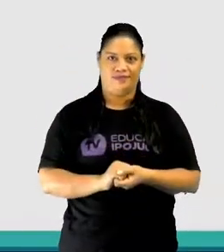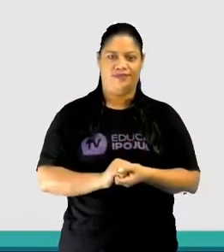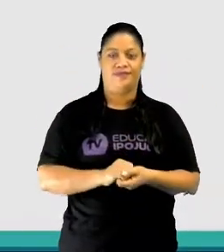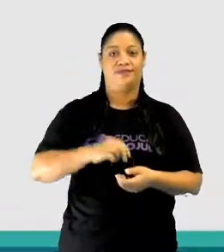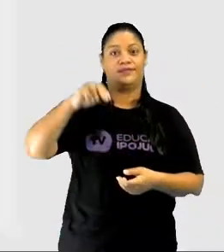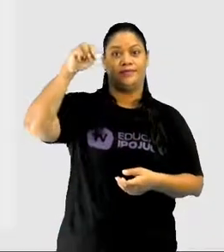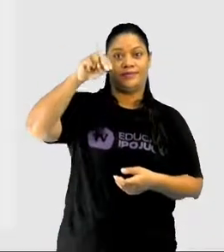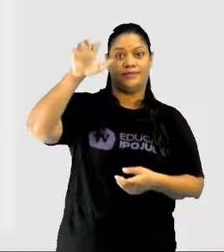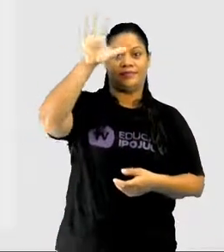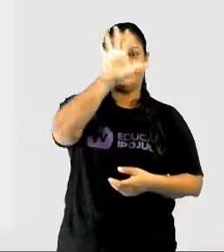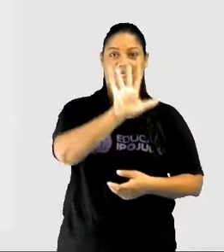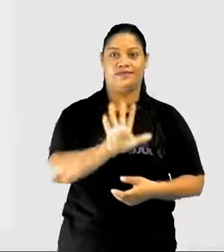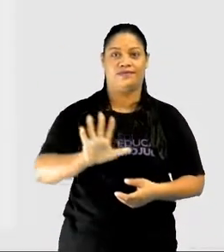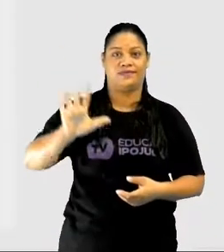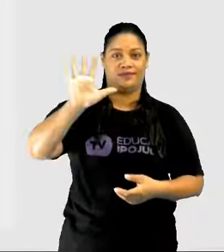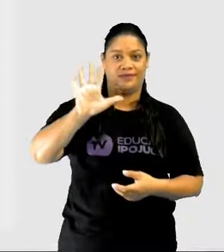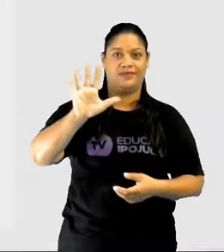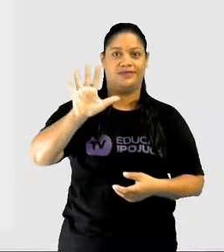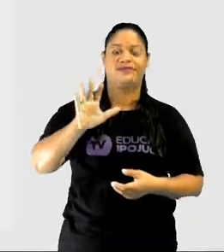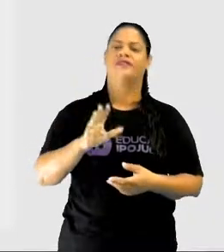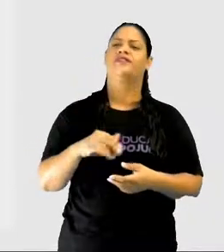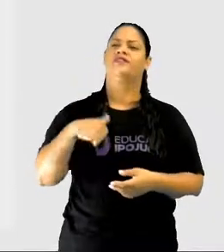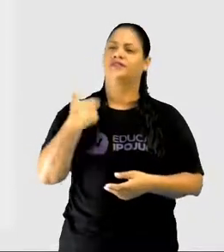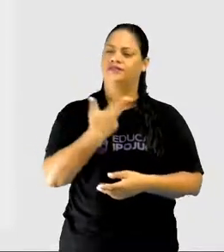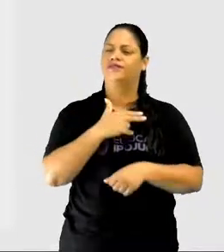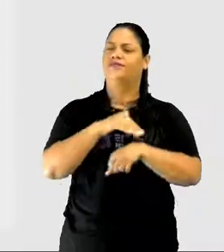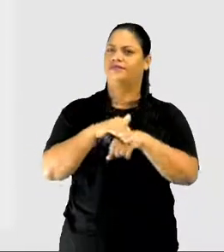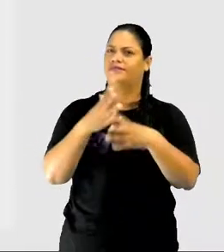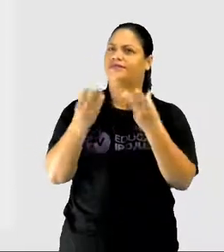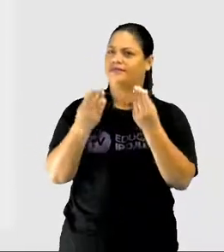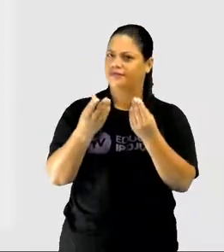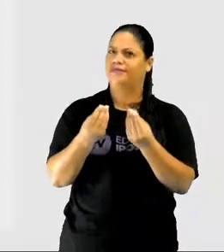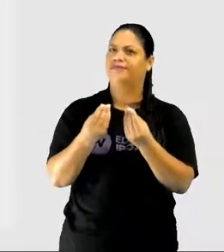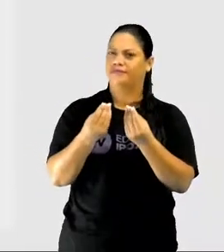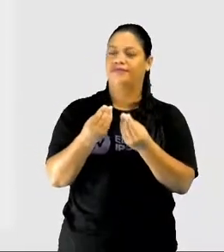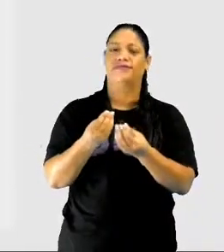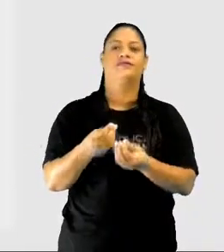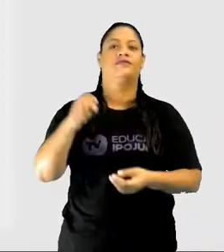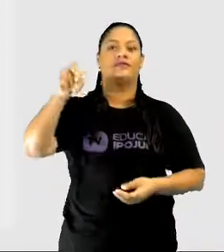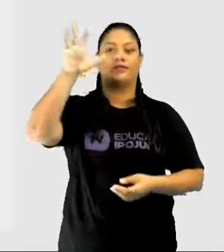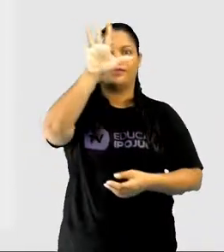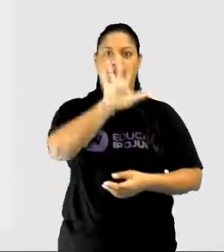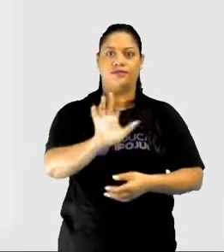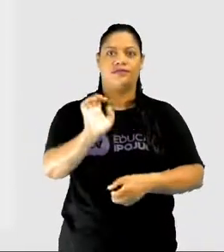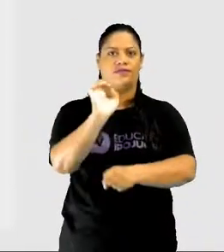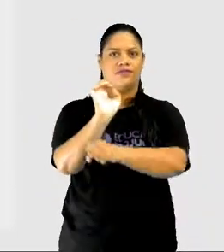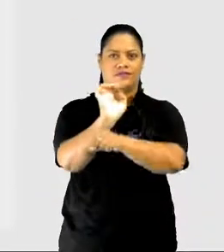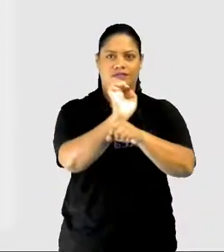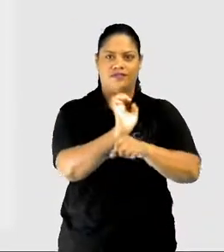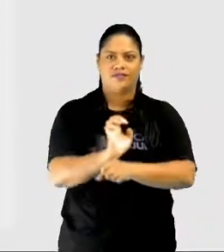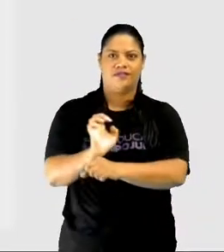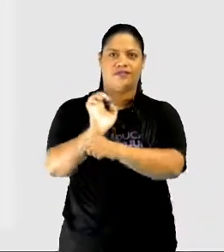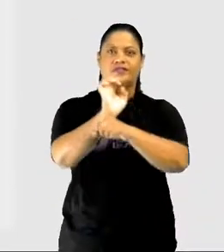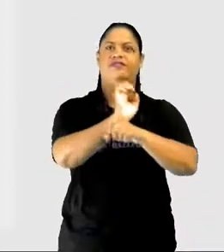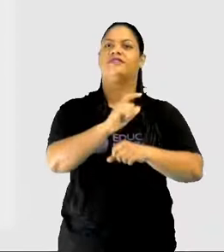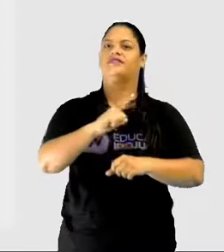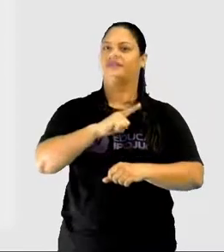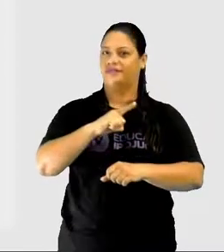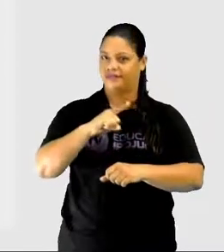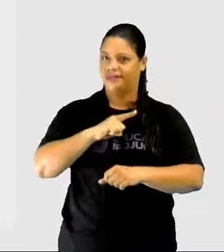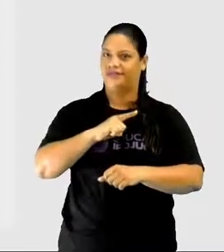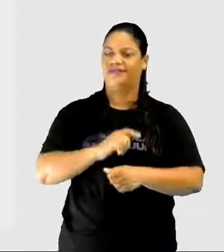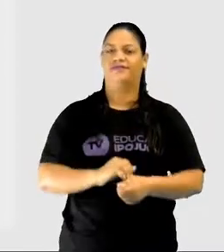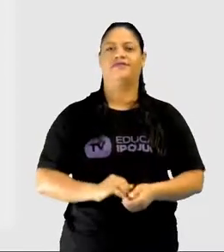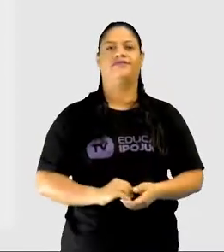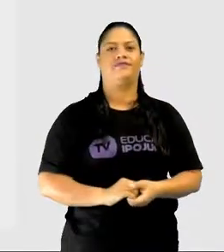norte. Nós vamos falar muitas coisas sobre a região norte, sobre esses estados que a gente tem aqui da